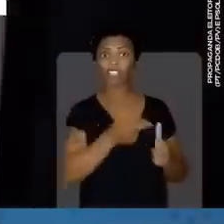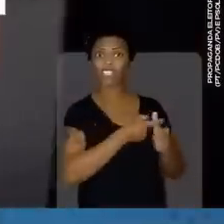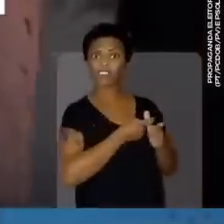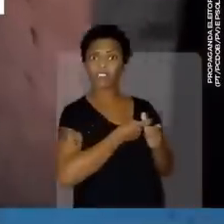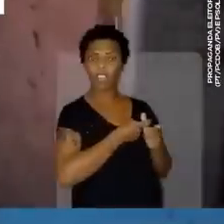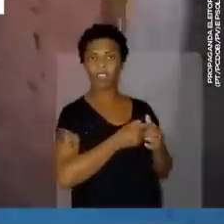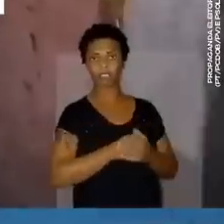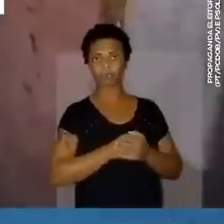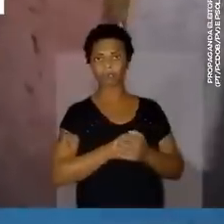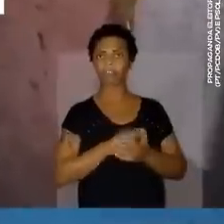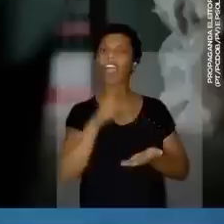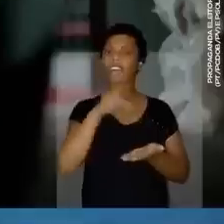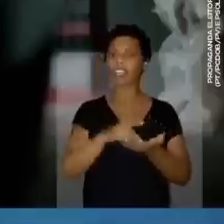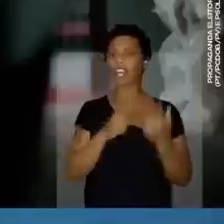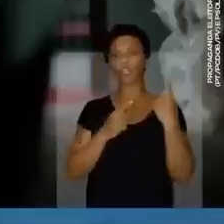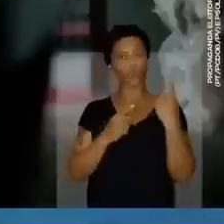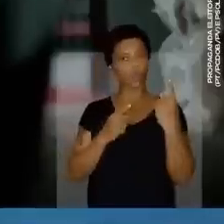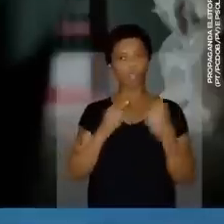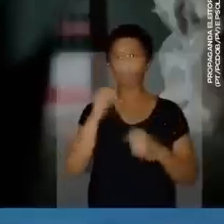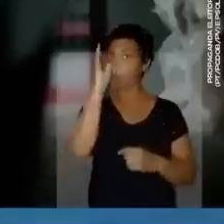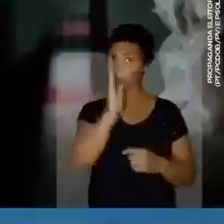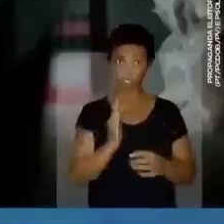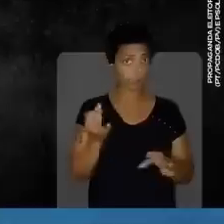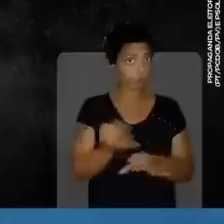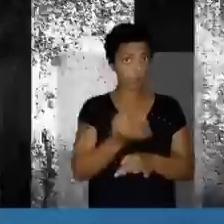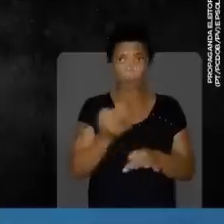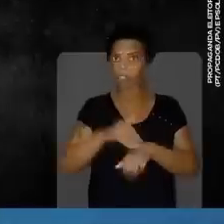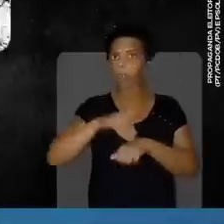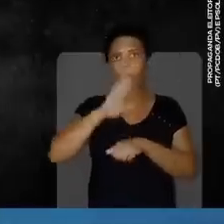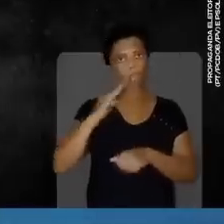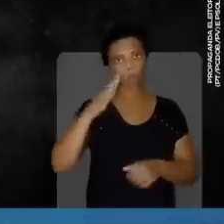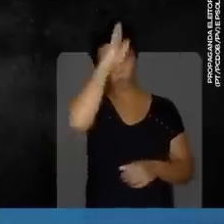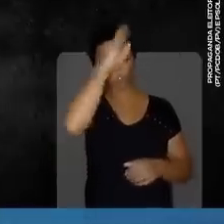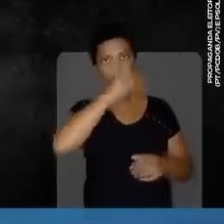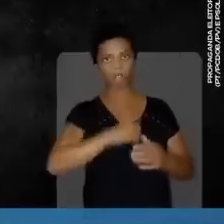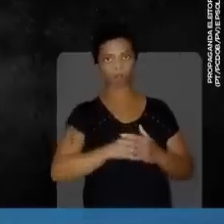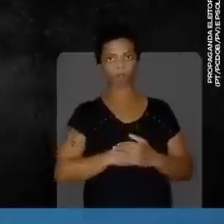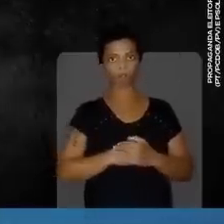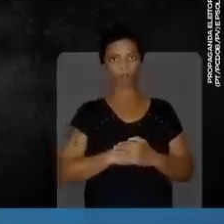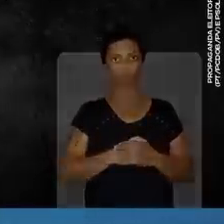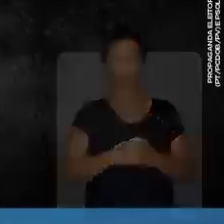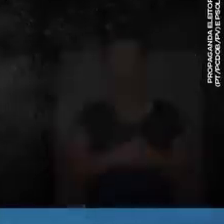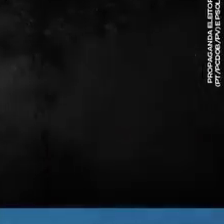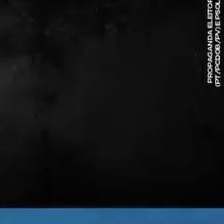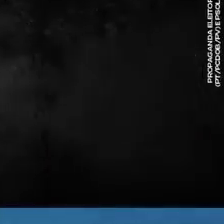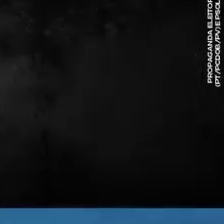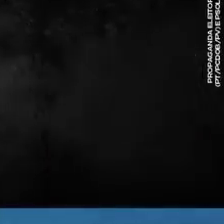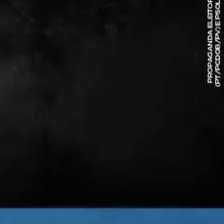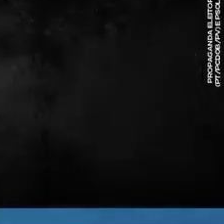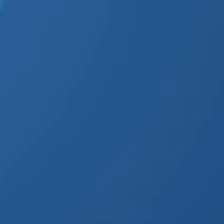famílias estão endividadas. A verdade é uma só. O Brasil não aguenta mais Bolsonaro.